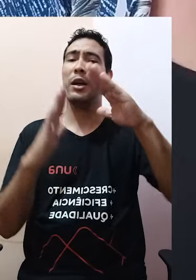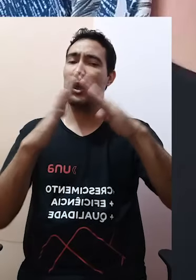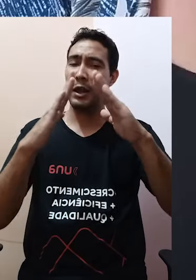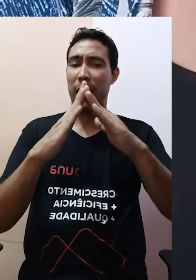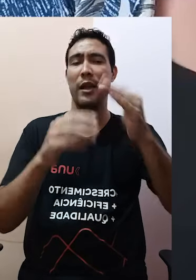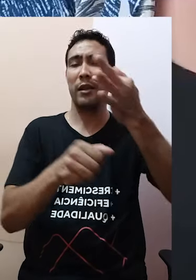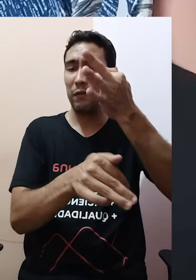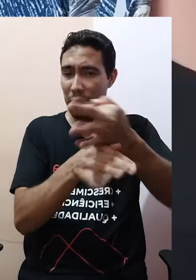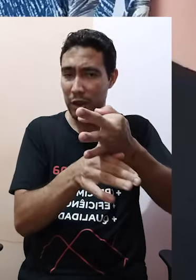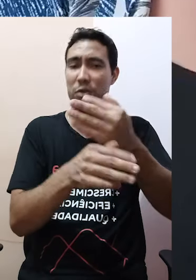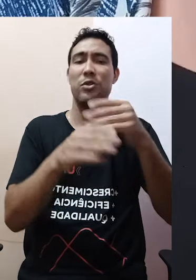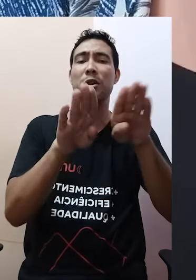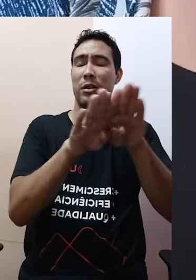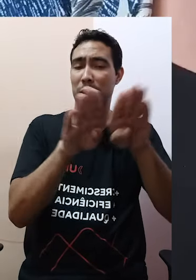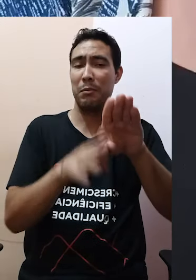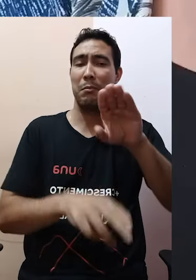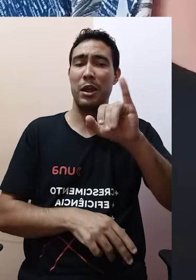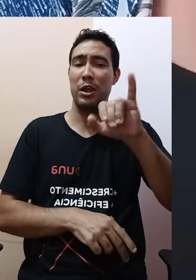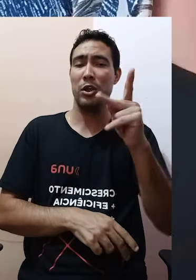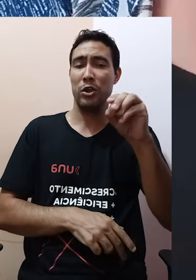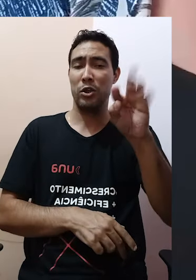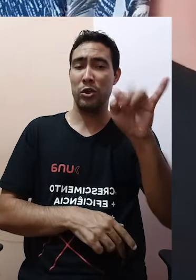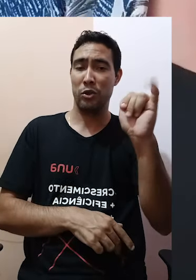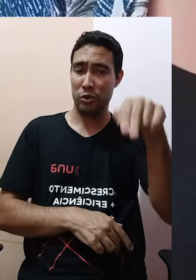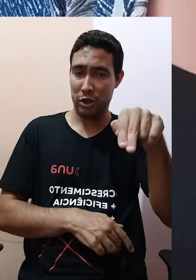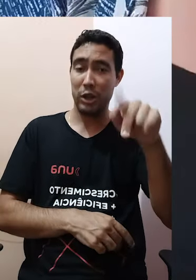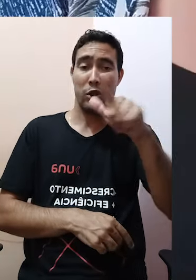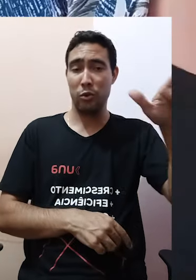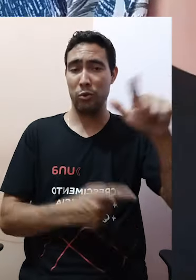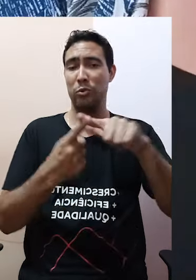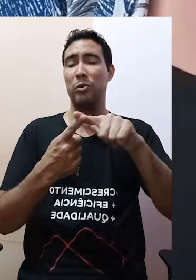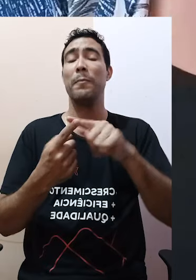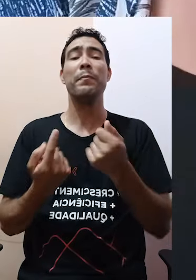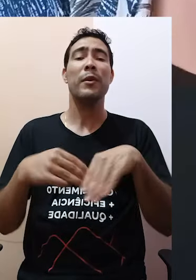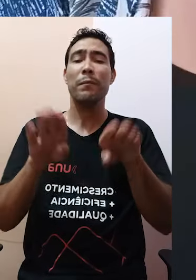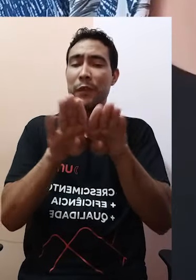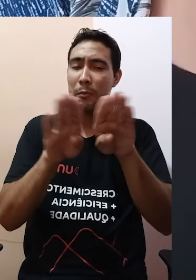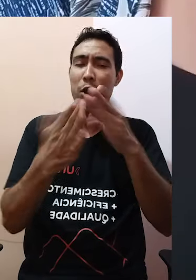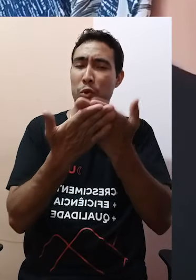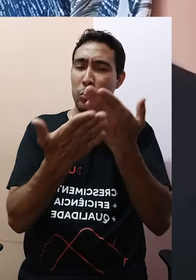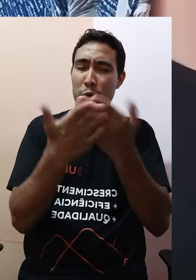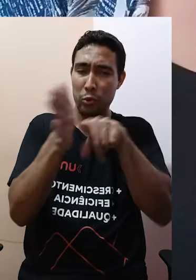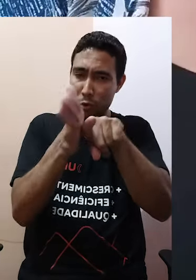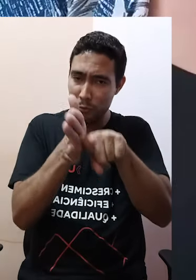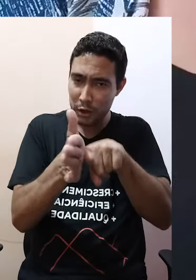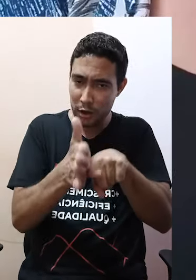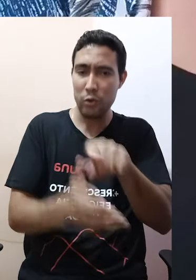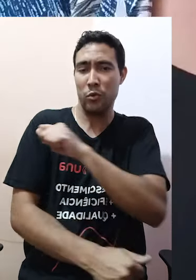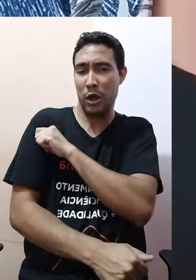Instituto Inhotim e o Galpão Siniorto. Nesses estudos de caso, os alunos realizaram